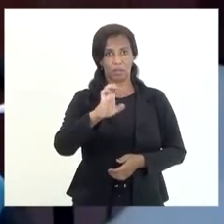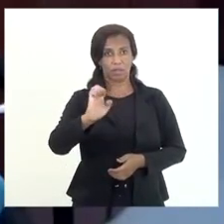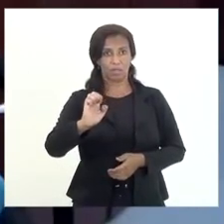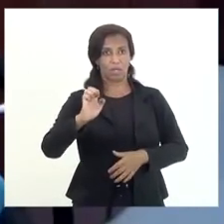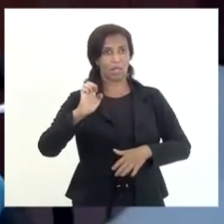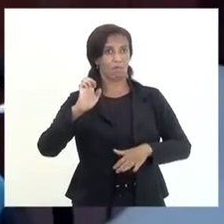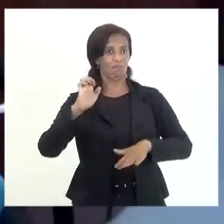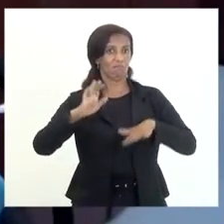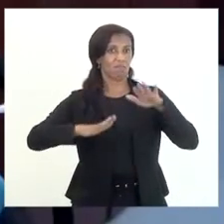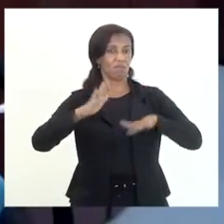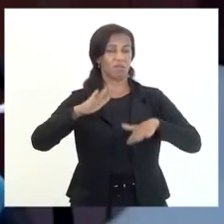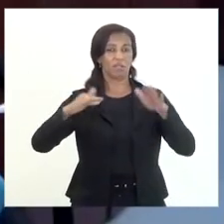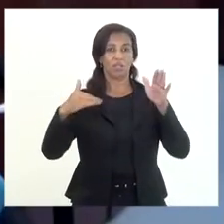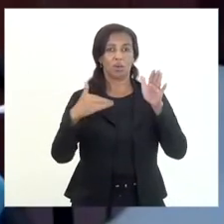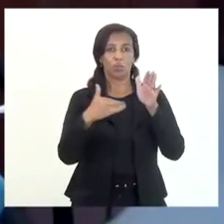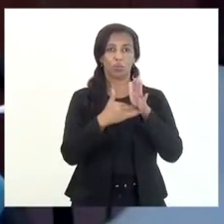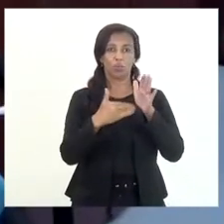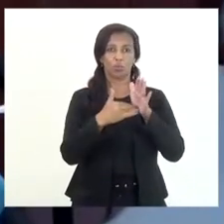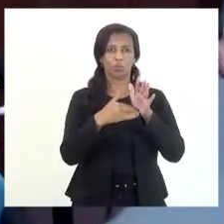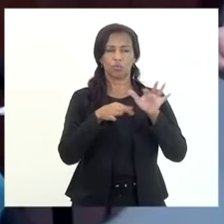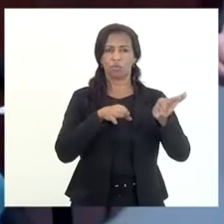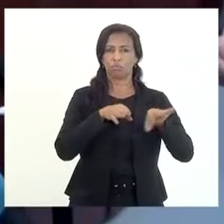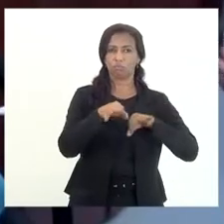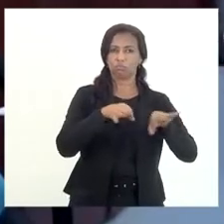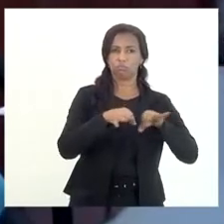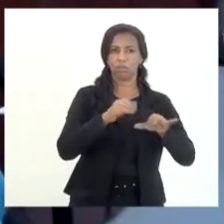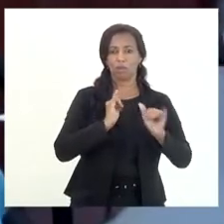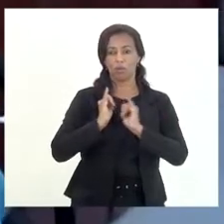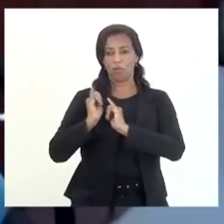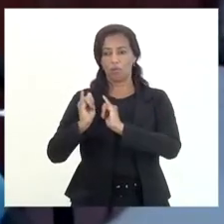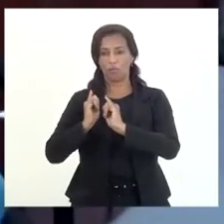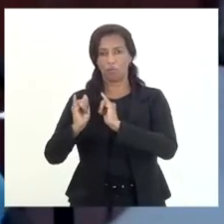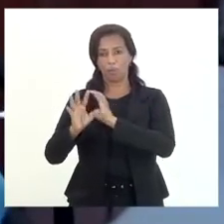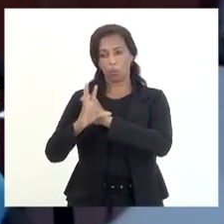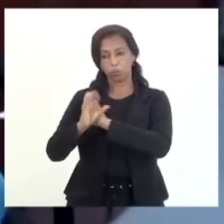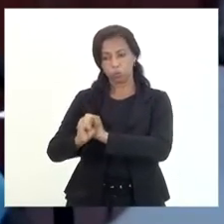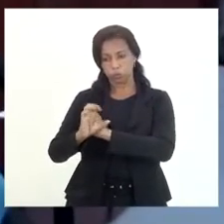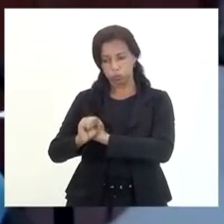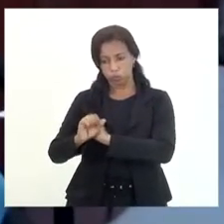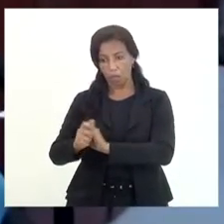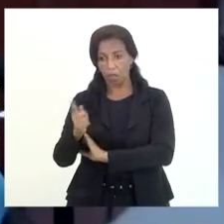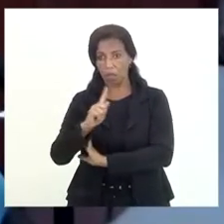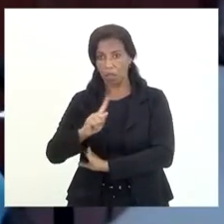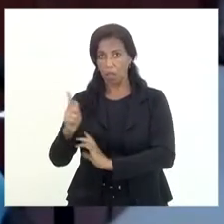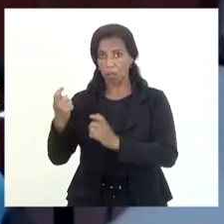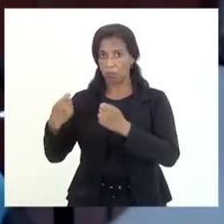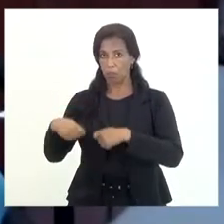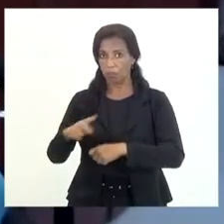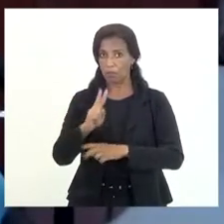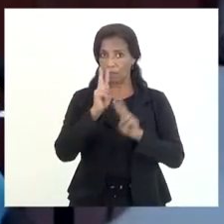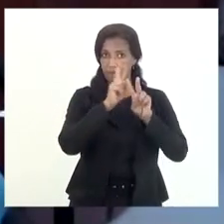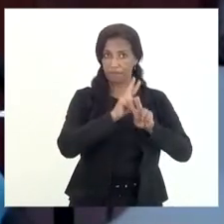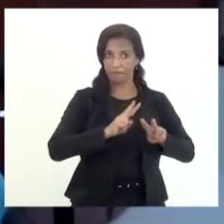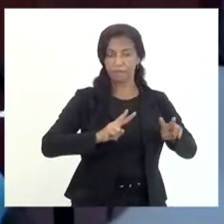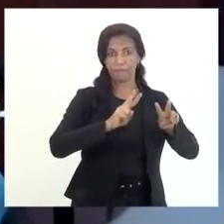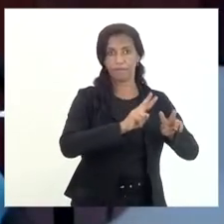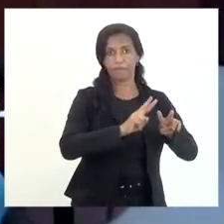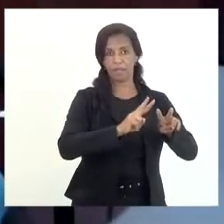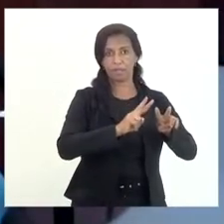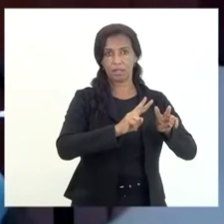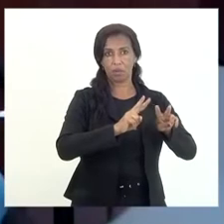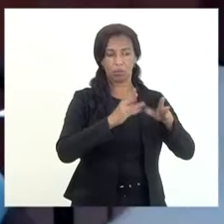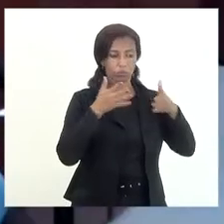a última palavra já que a gente está tratando de dados contábeis e não necessariamente da visão do